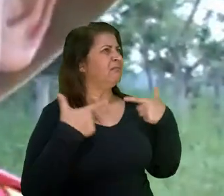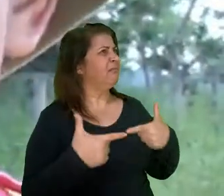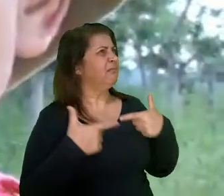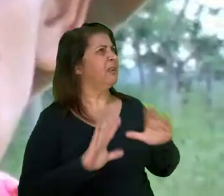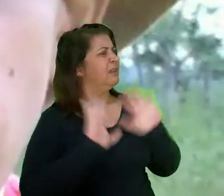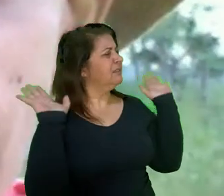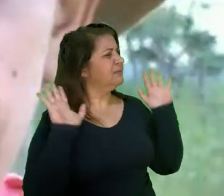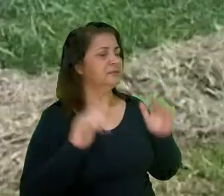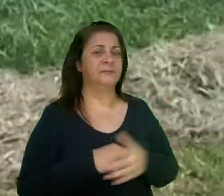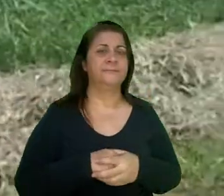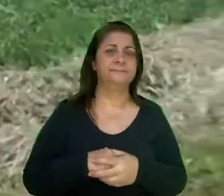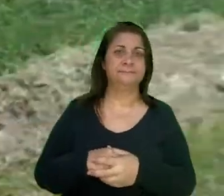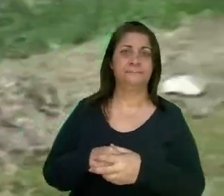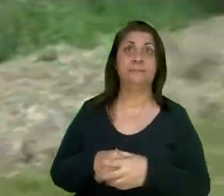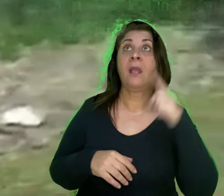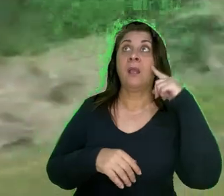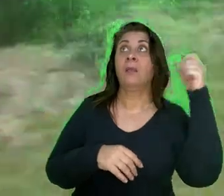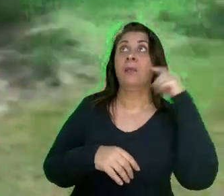não me enche o picoá.